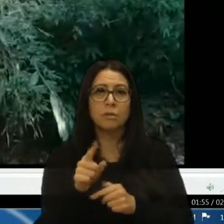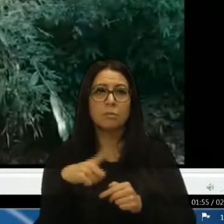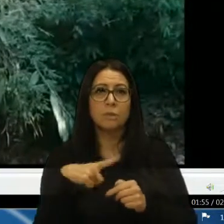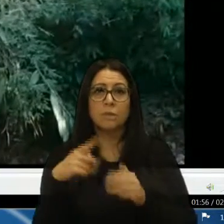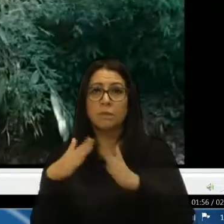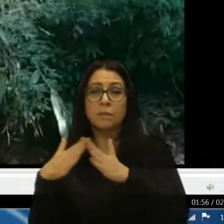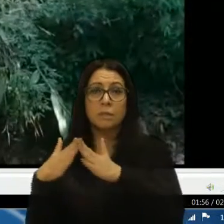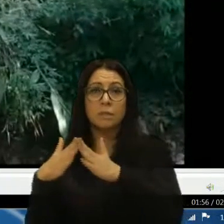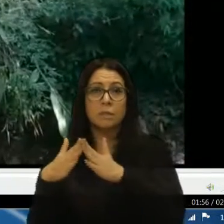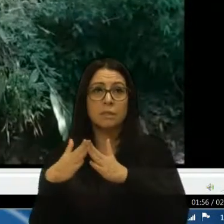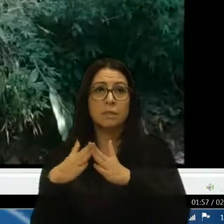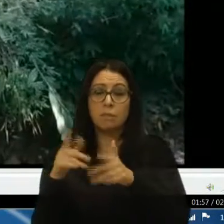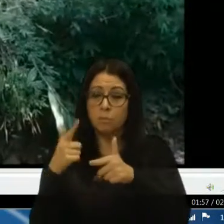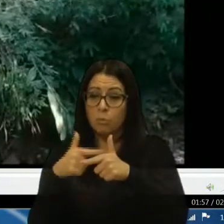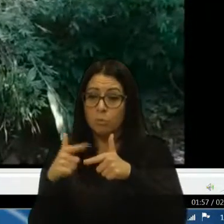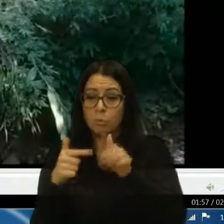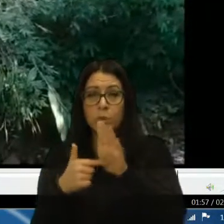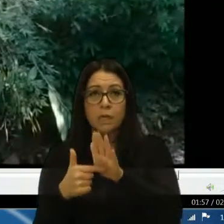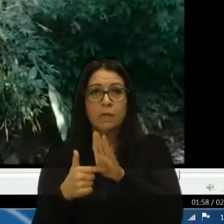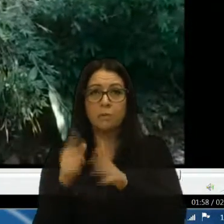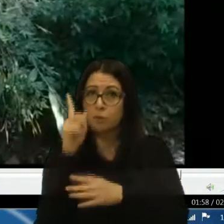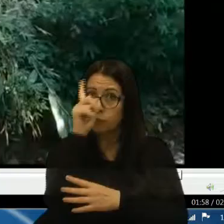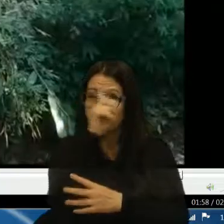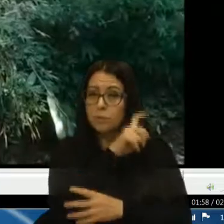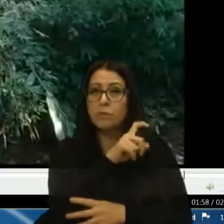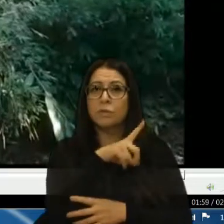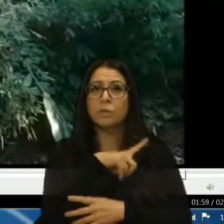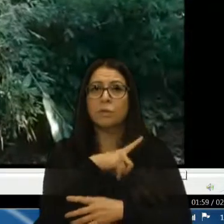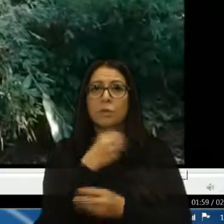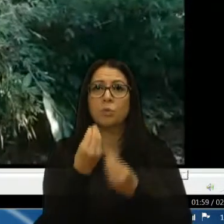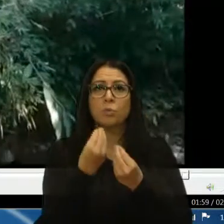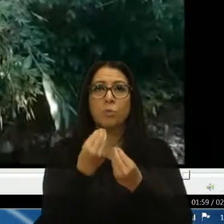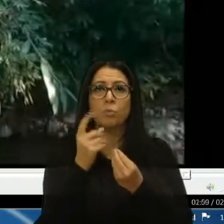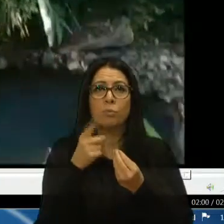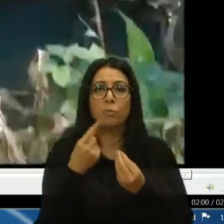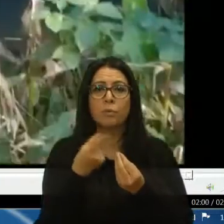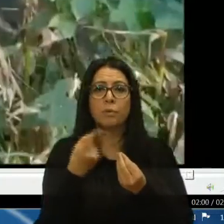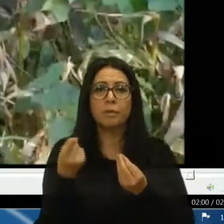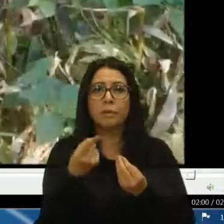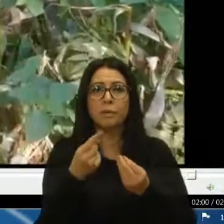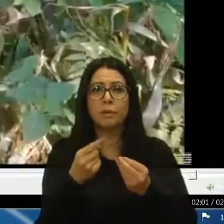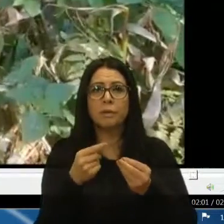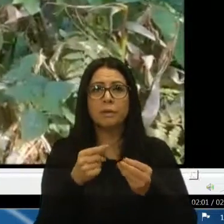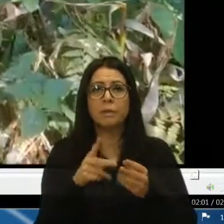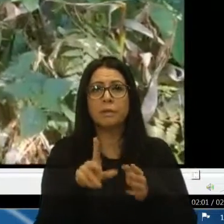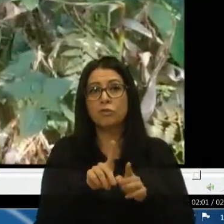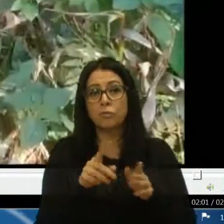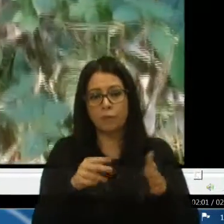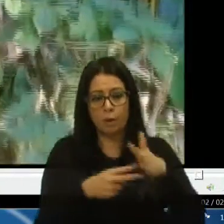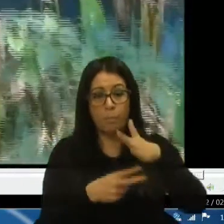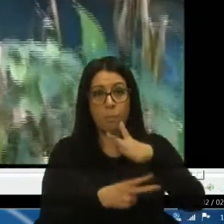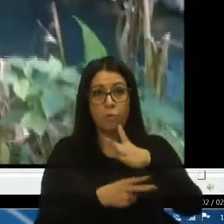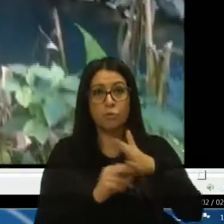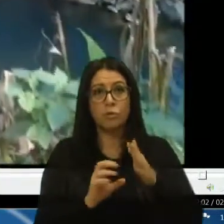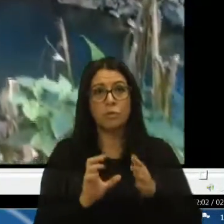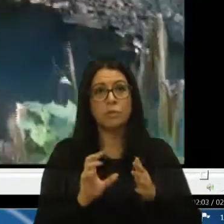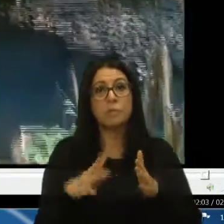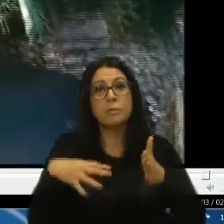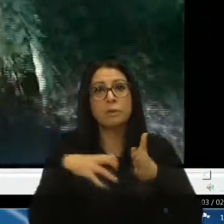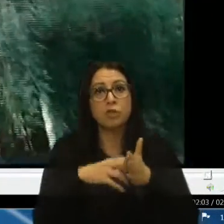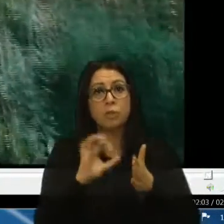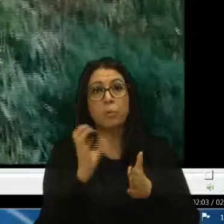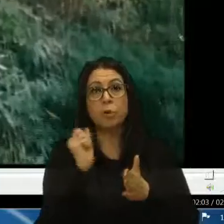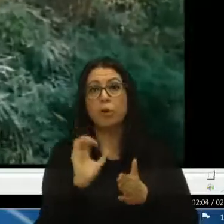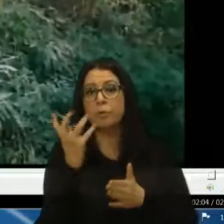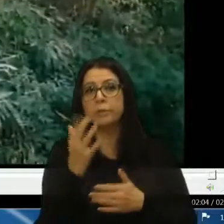que sabe, o problema, a dificuldade, e como é grande o perigo, se essa ponte, continuar assim, e trajetos, então, anunciados,